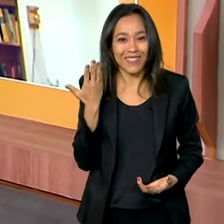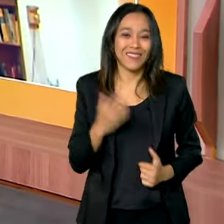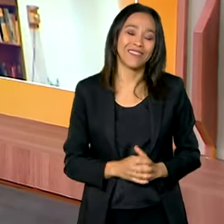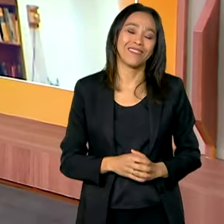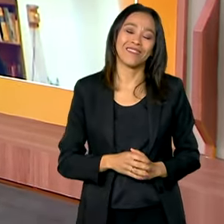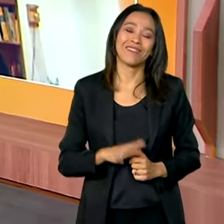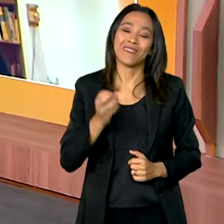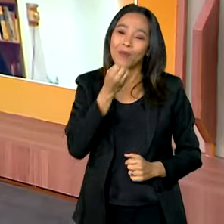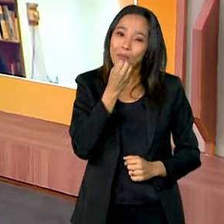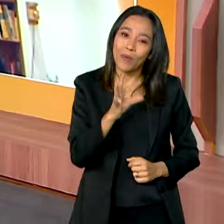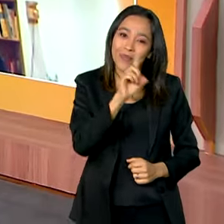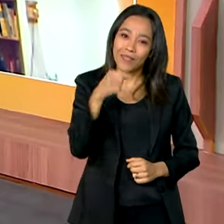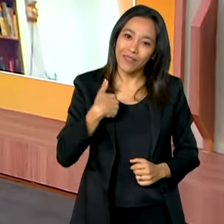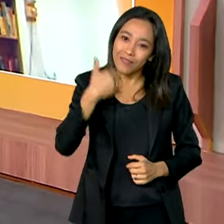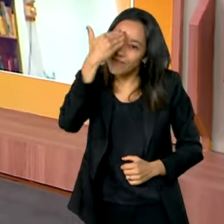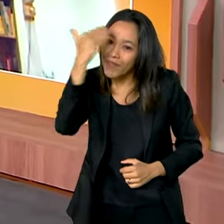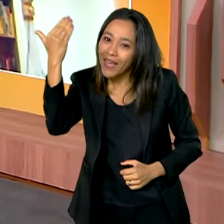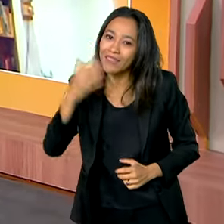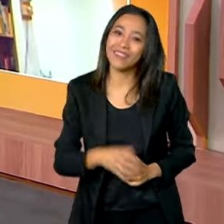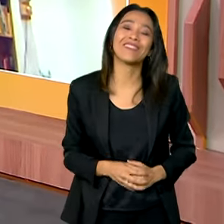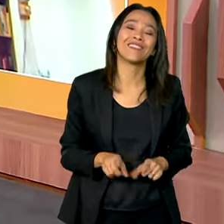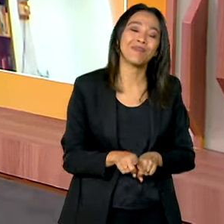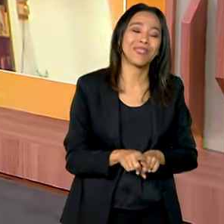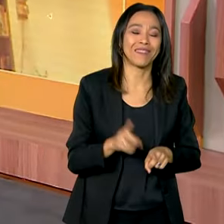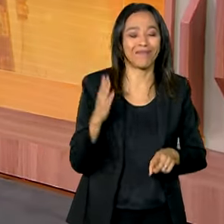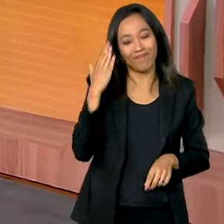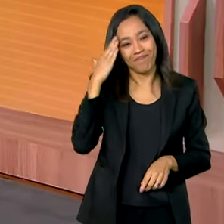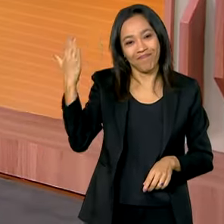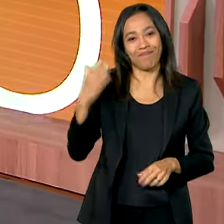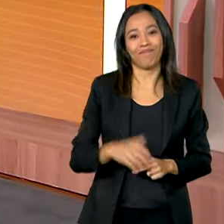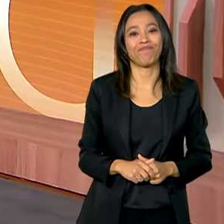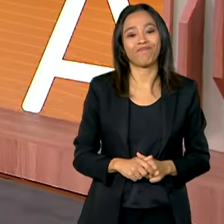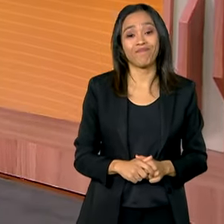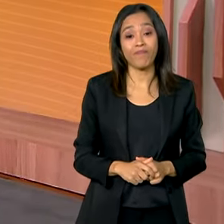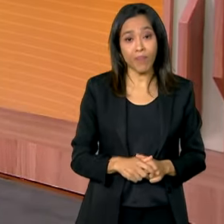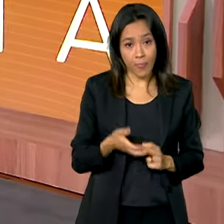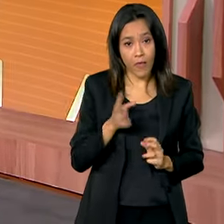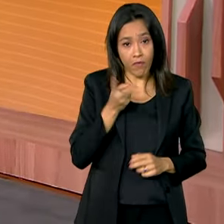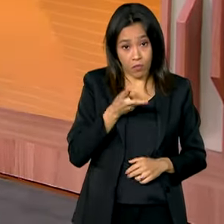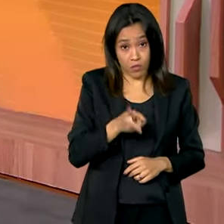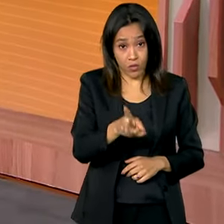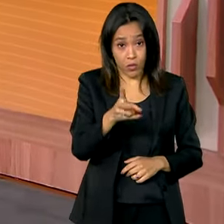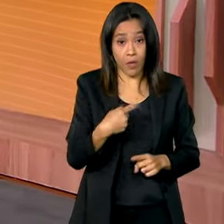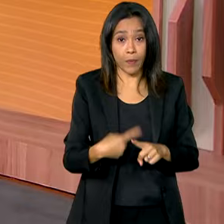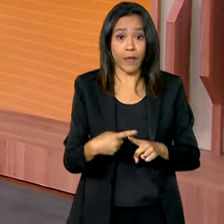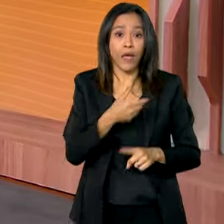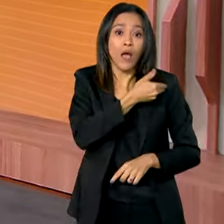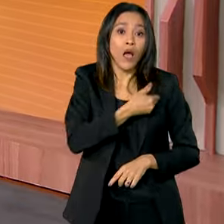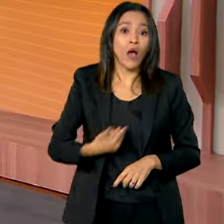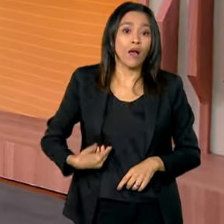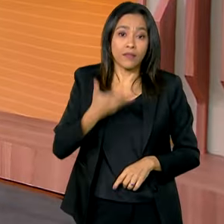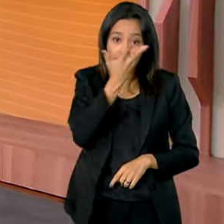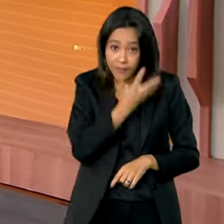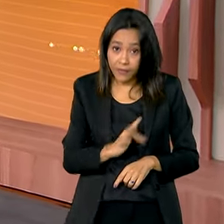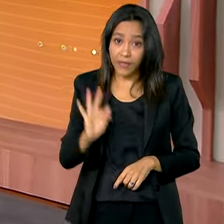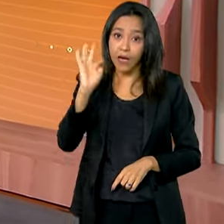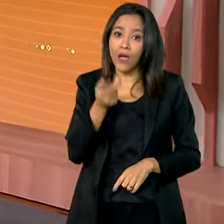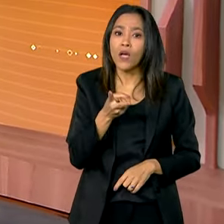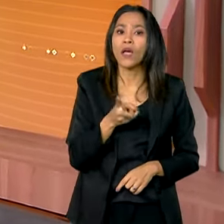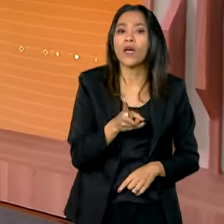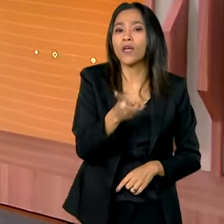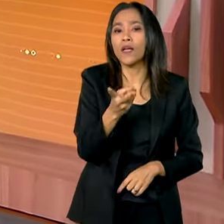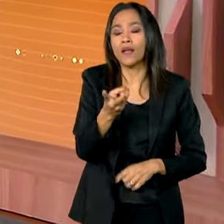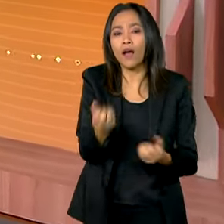Bom dia, gente. Eu que agradeço. Bom dia também. Vamos seguir com o nosso telejornal, porque o governo federal continua oferecendo